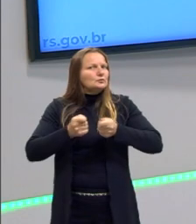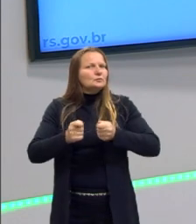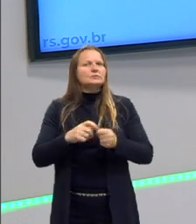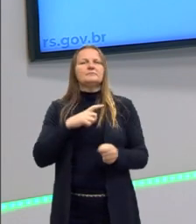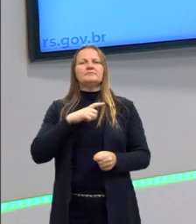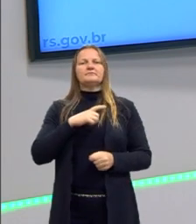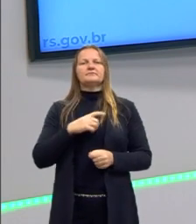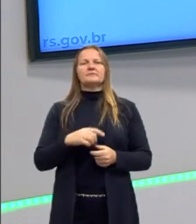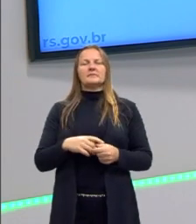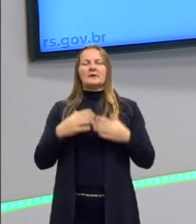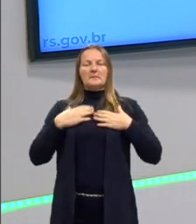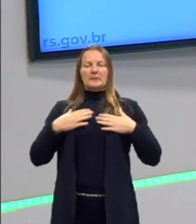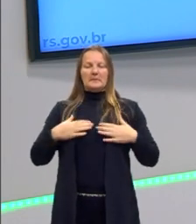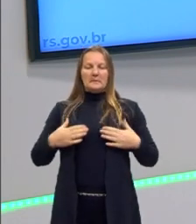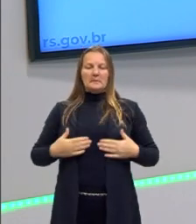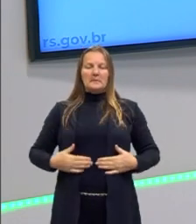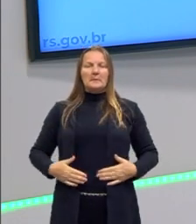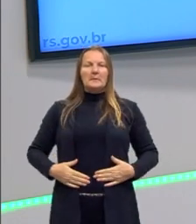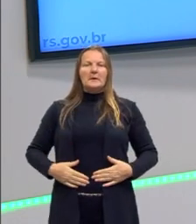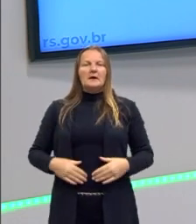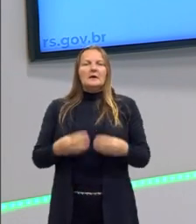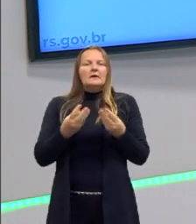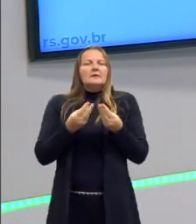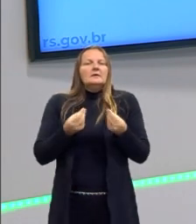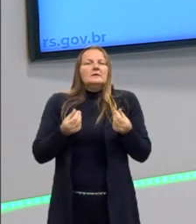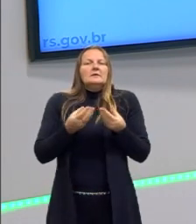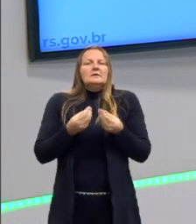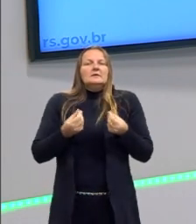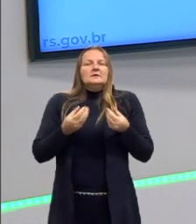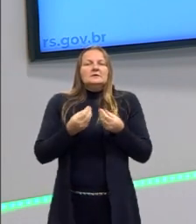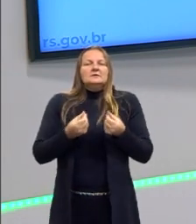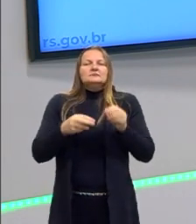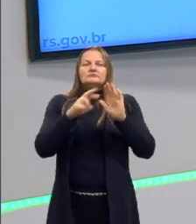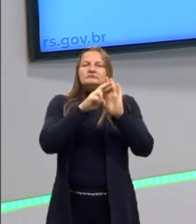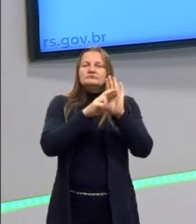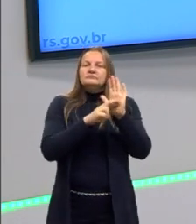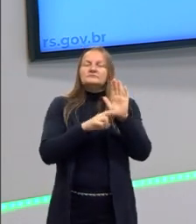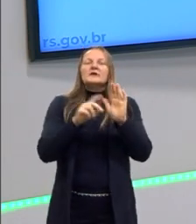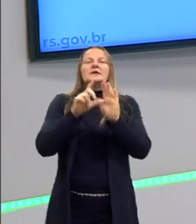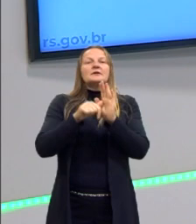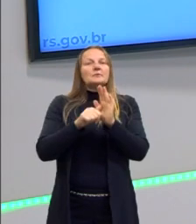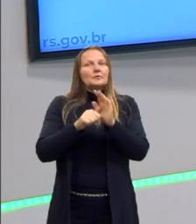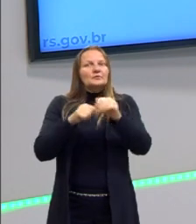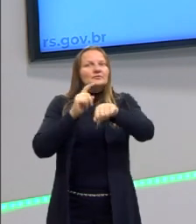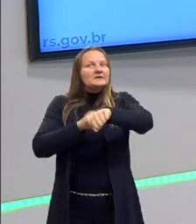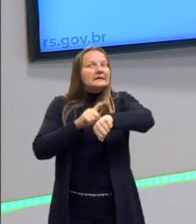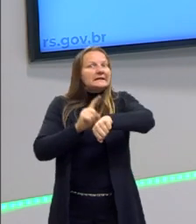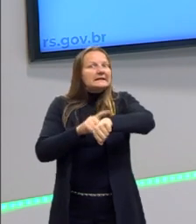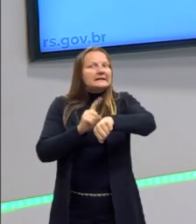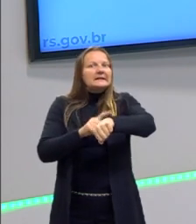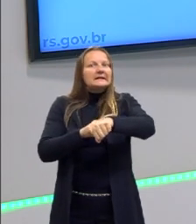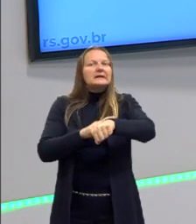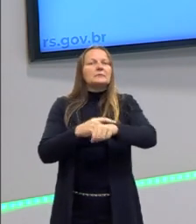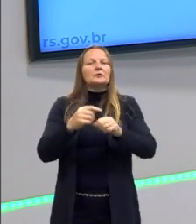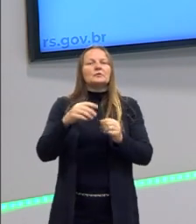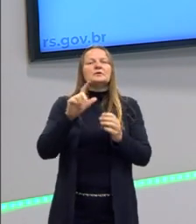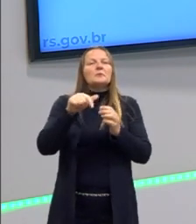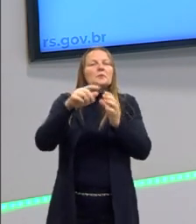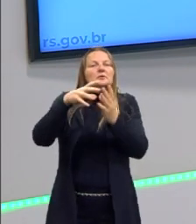o corpo dócil, educar o corpo, disciplinar o corpo, para depois, também disciplinar o espírito.